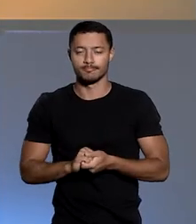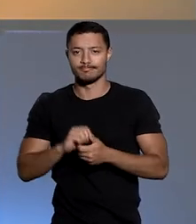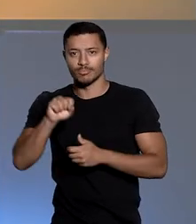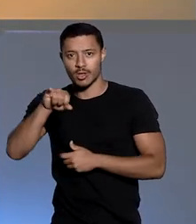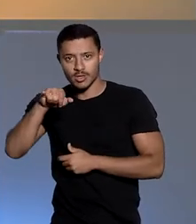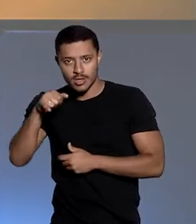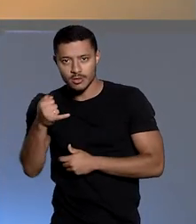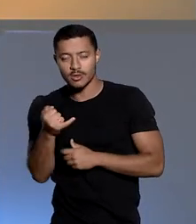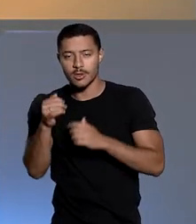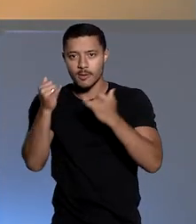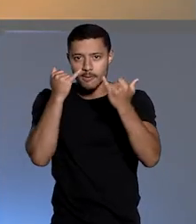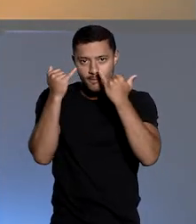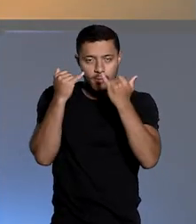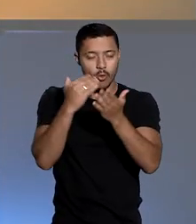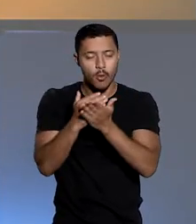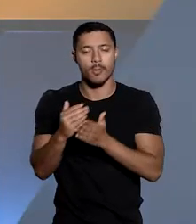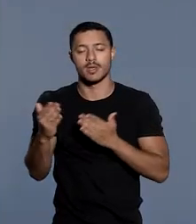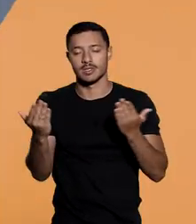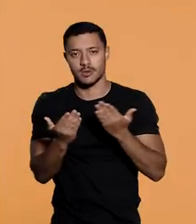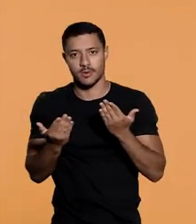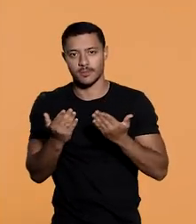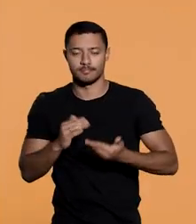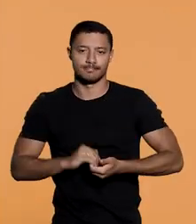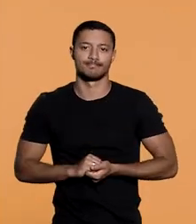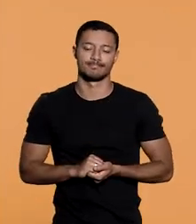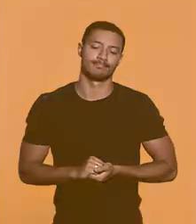STJ Notícias começa agora.